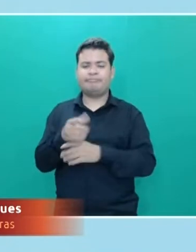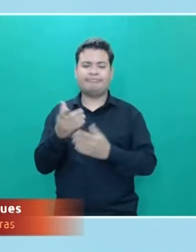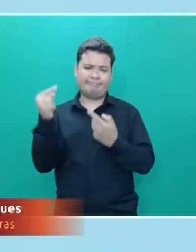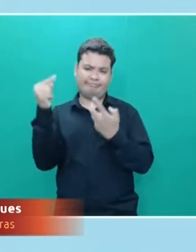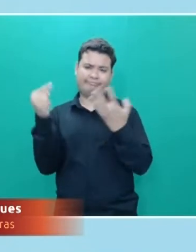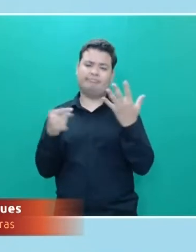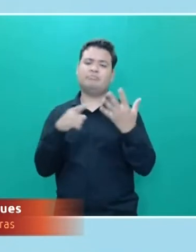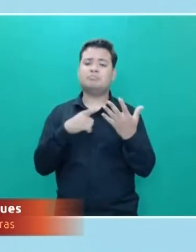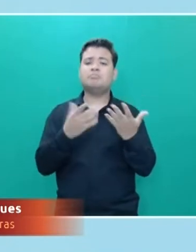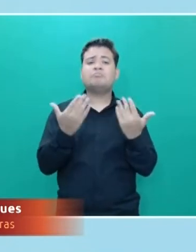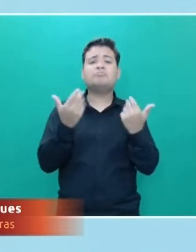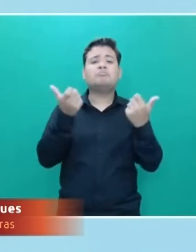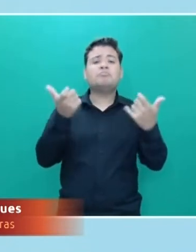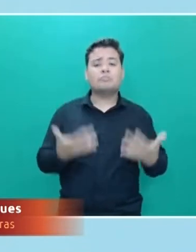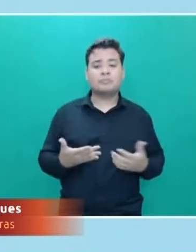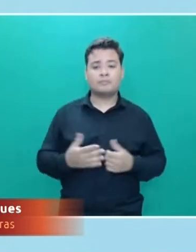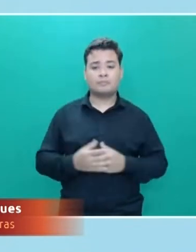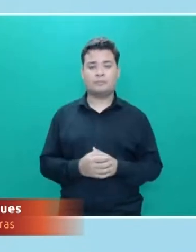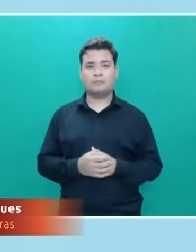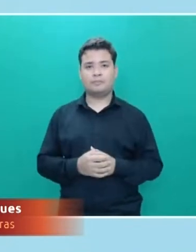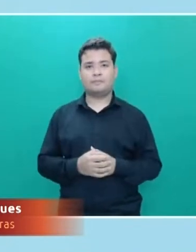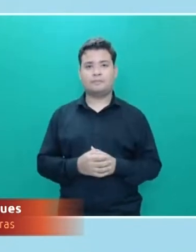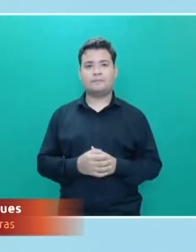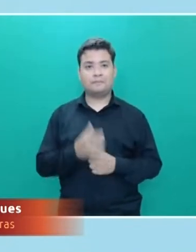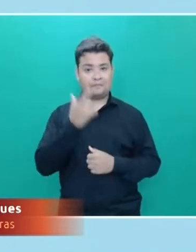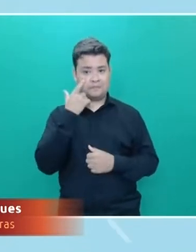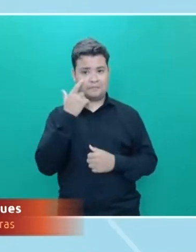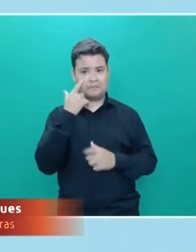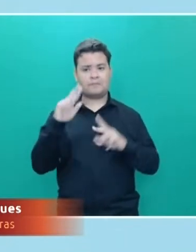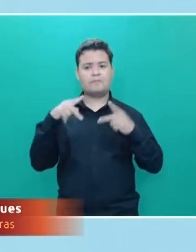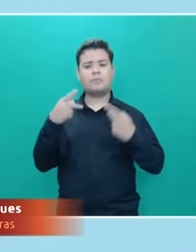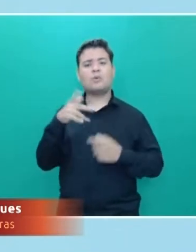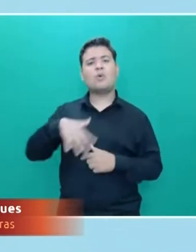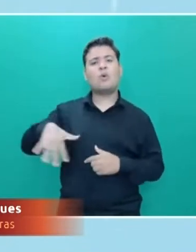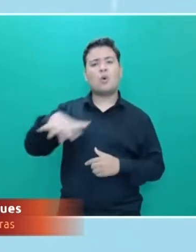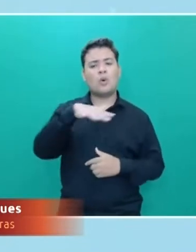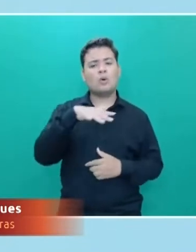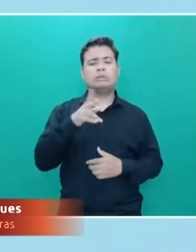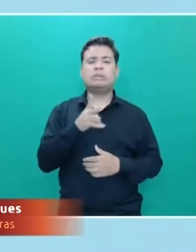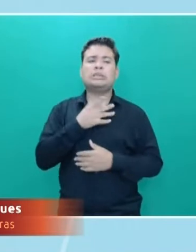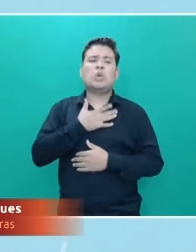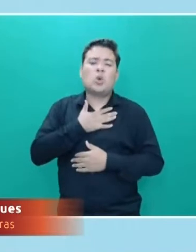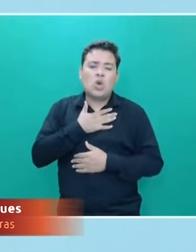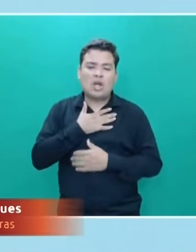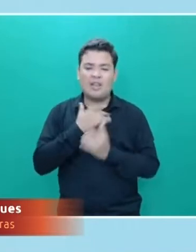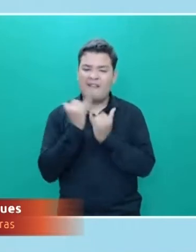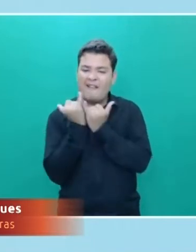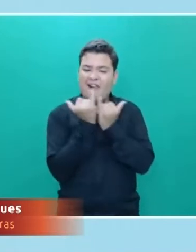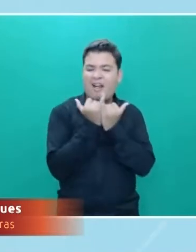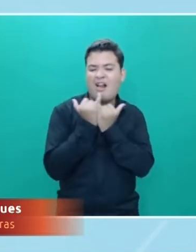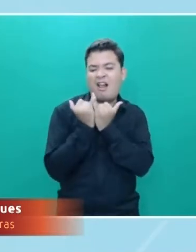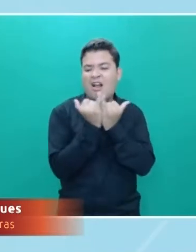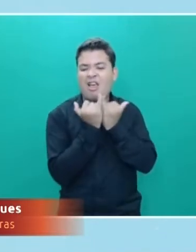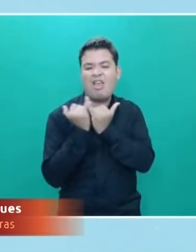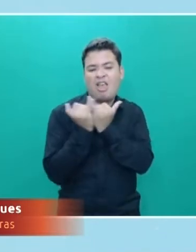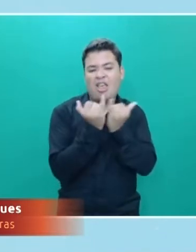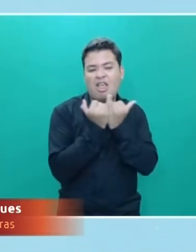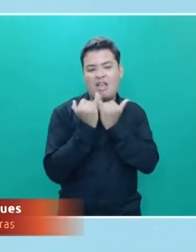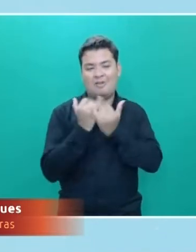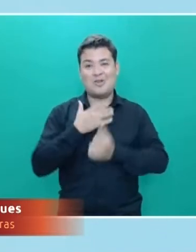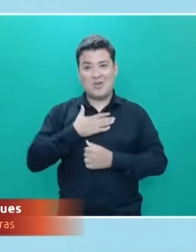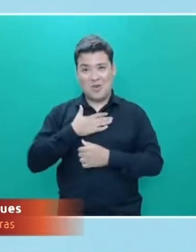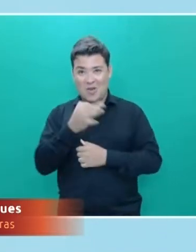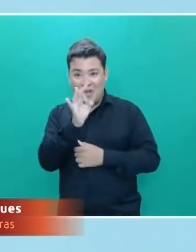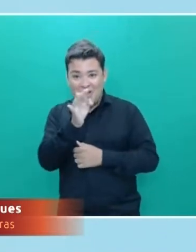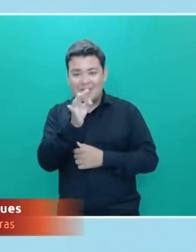gente. Olha só, o ser humano, ele sempre gostou de uma fofoquinha, né? Eu sempre coloco